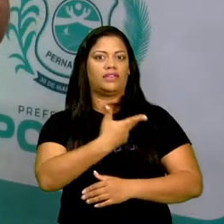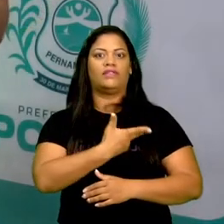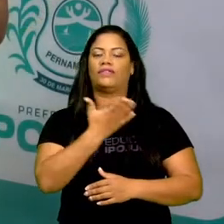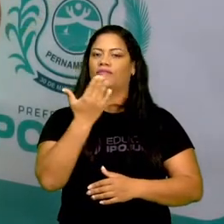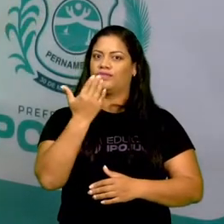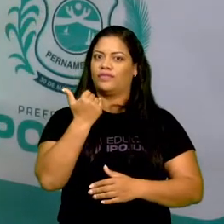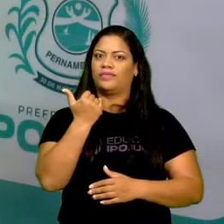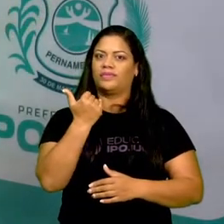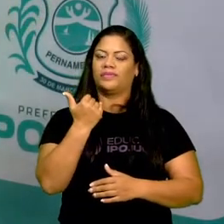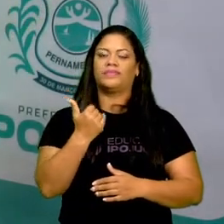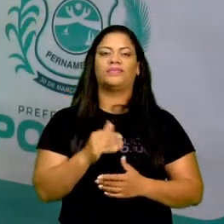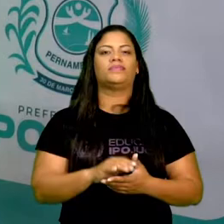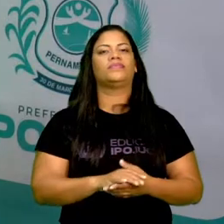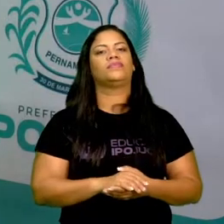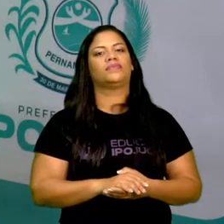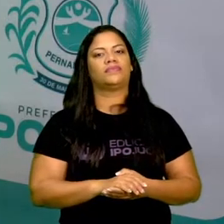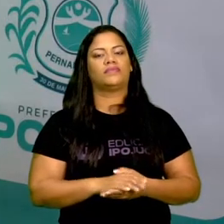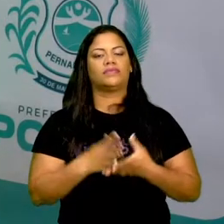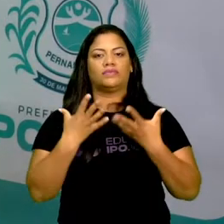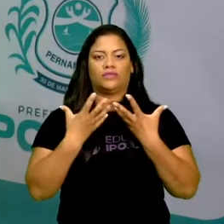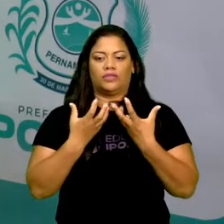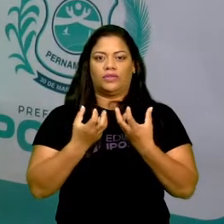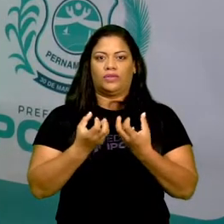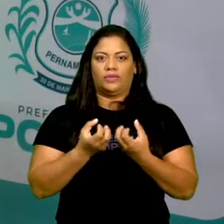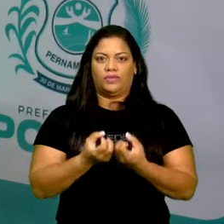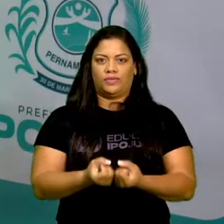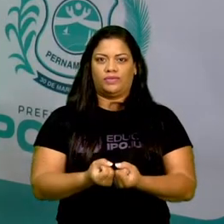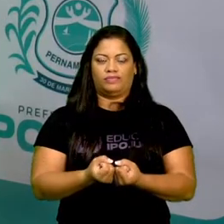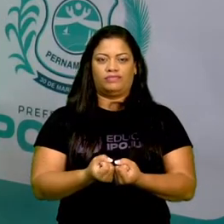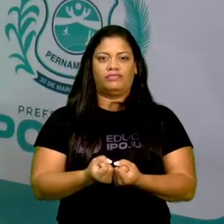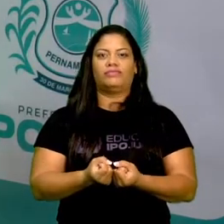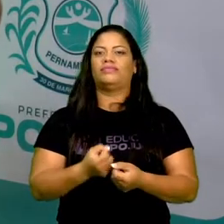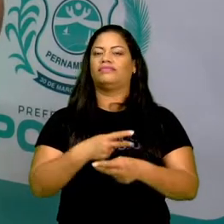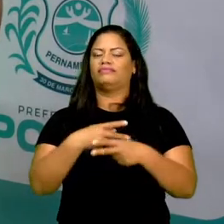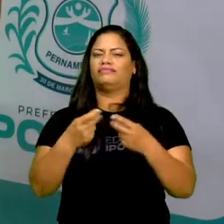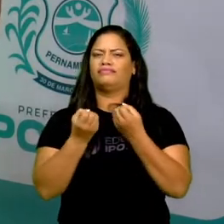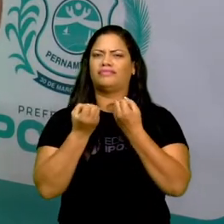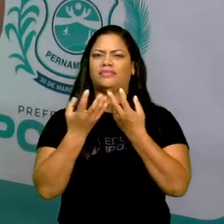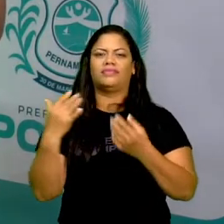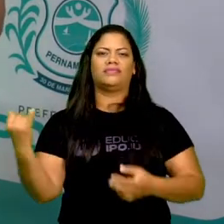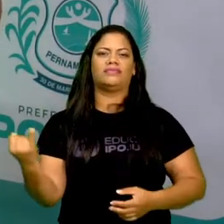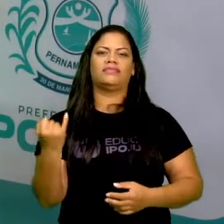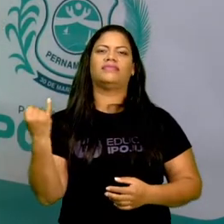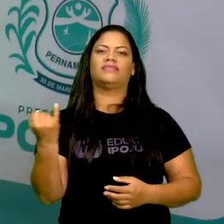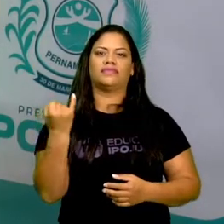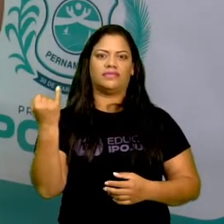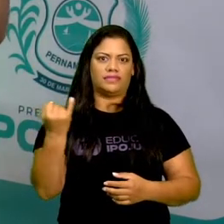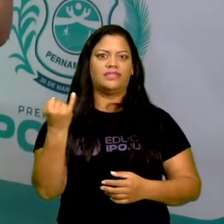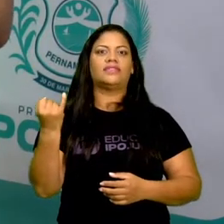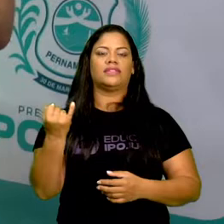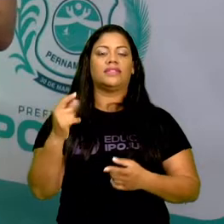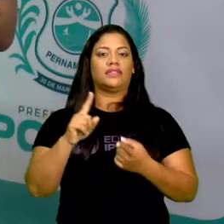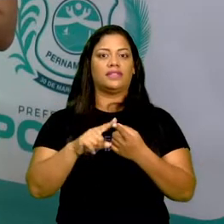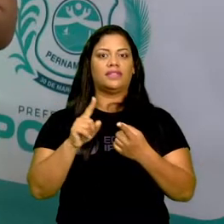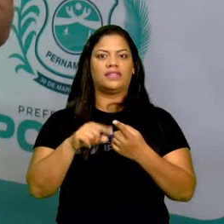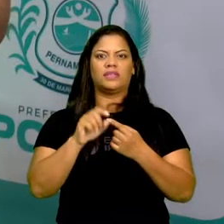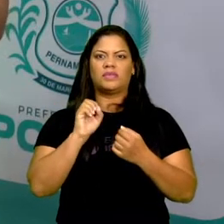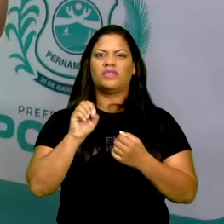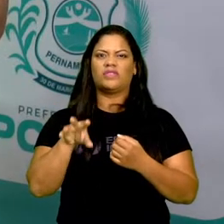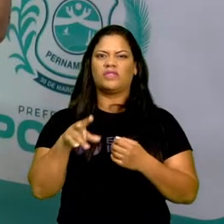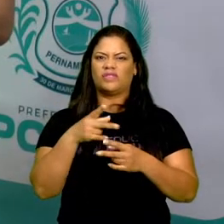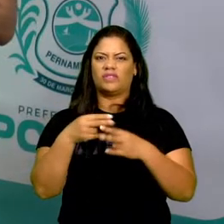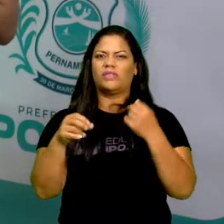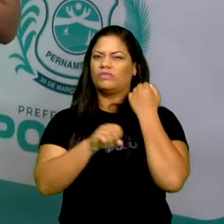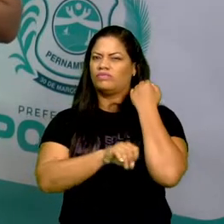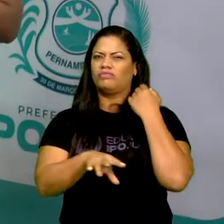que a gente ingere, promovendo a absorção de nutrientes. Neles, o sentido e a eliminação dos materiais que